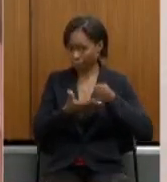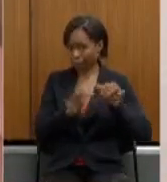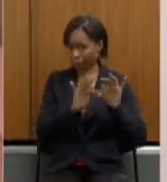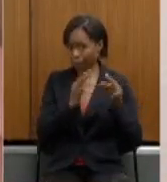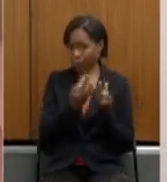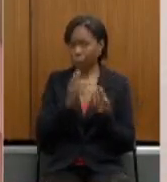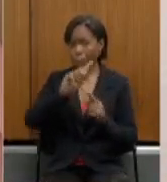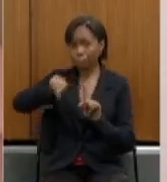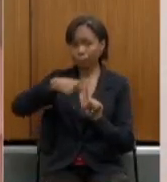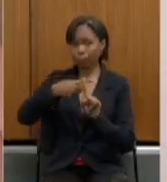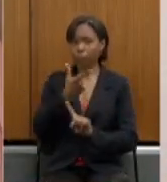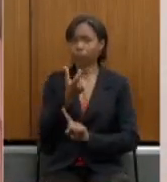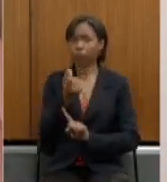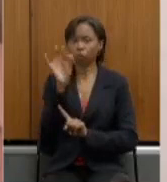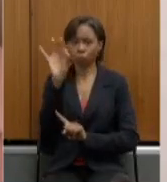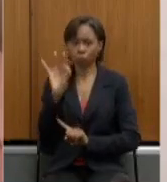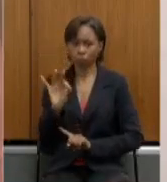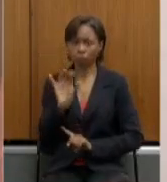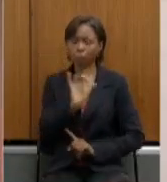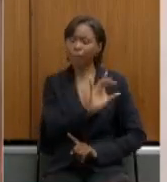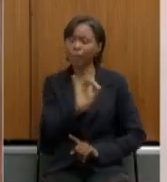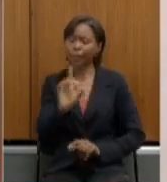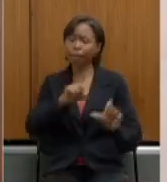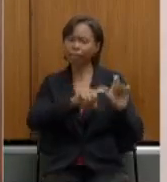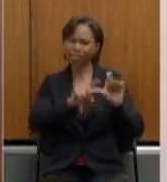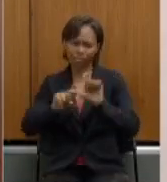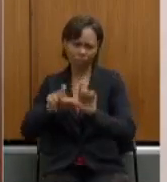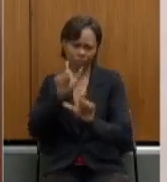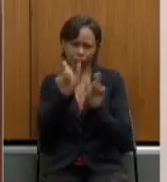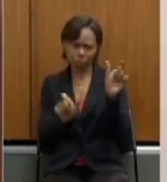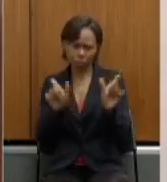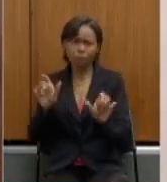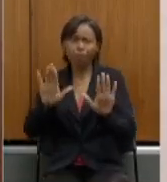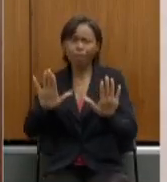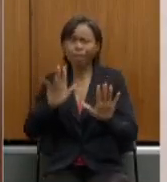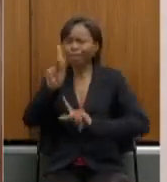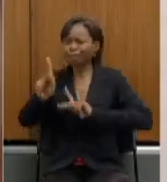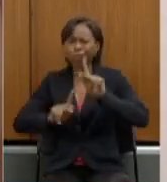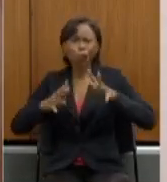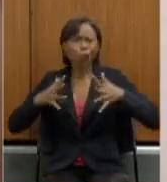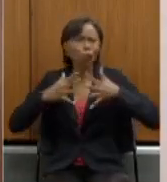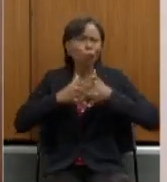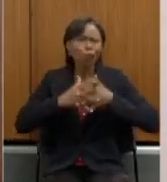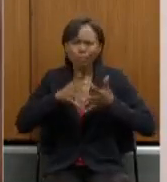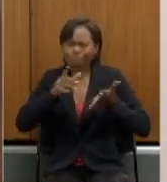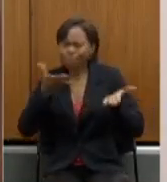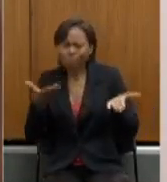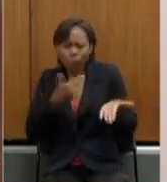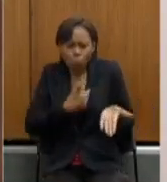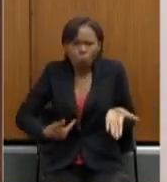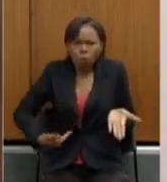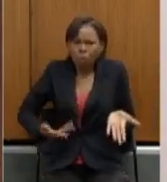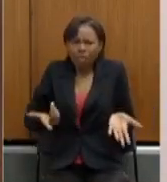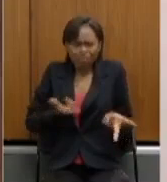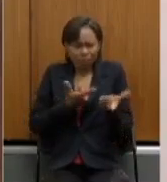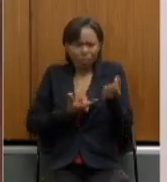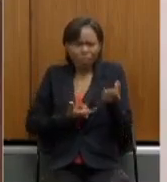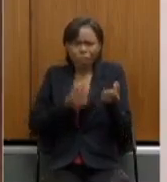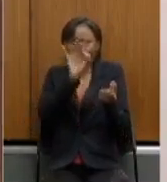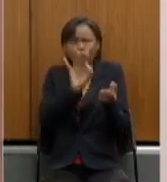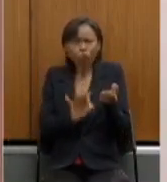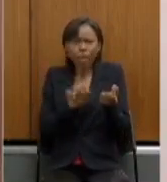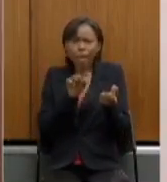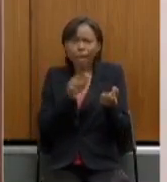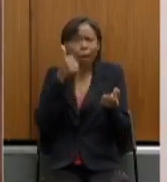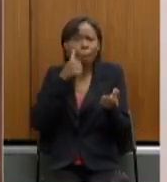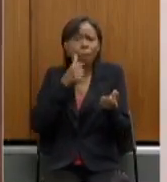para cada dependente só que as pessoas confundiram muito essa forma do governo escrever porque 20% incluía a viúva também então